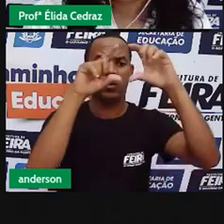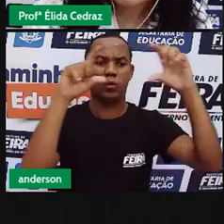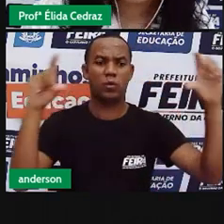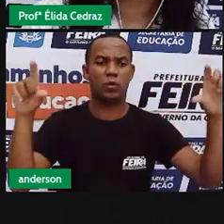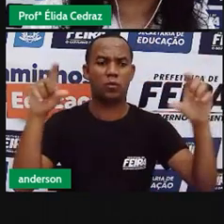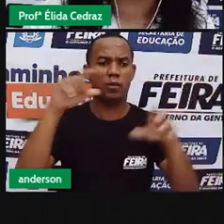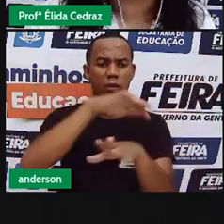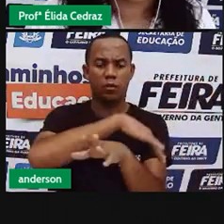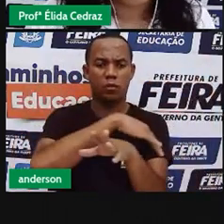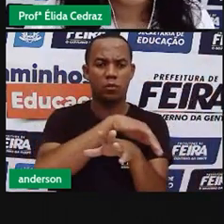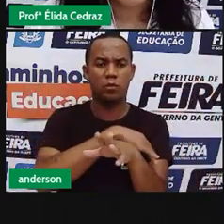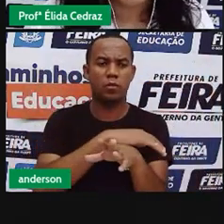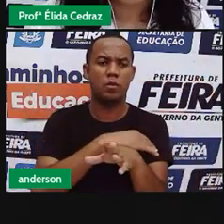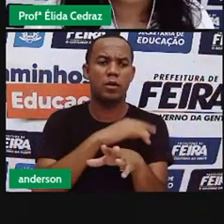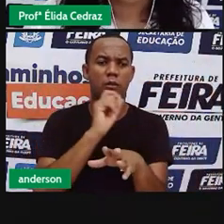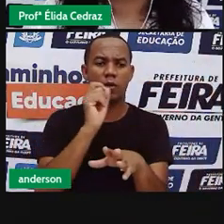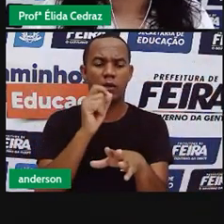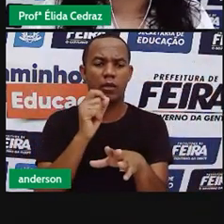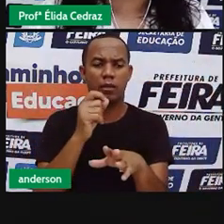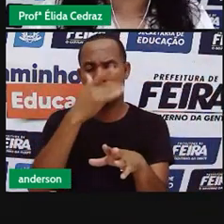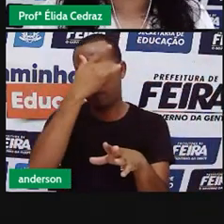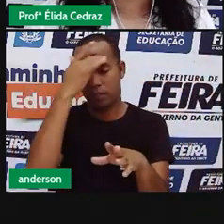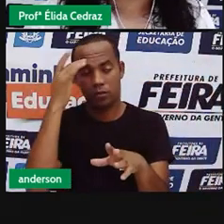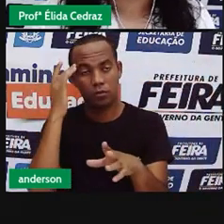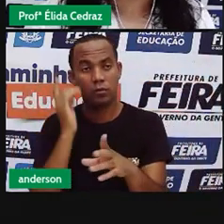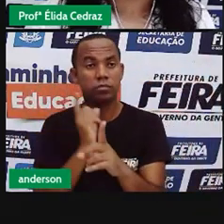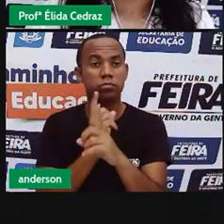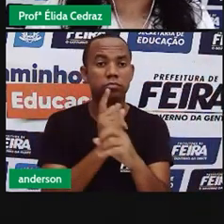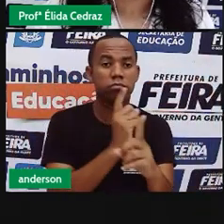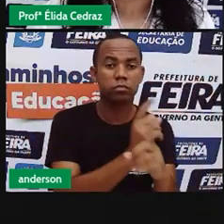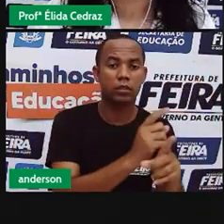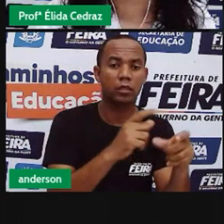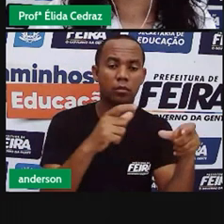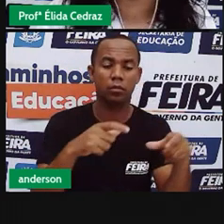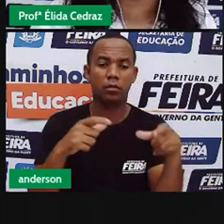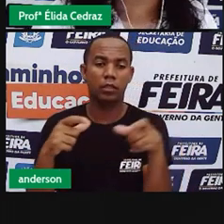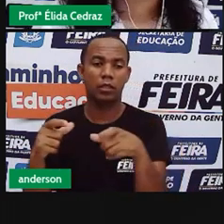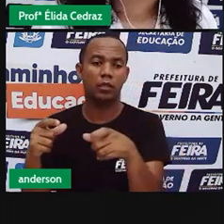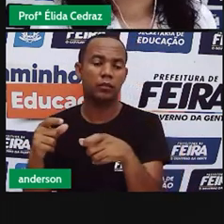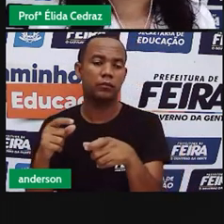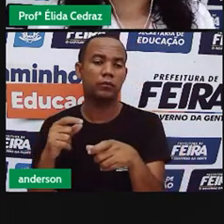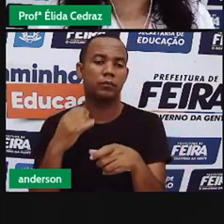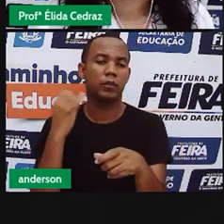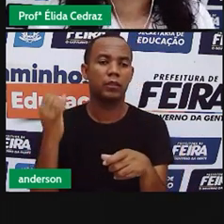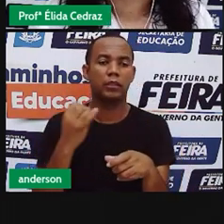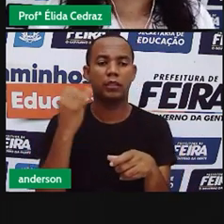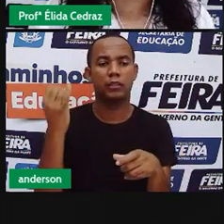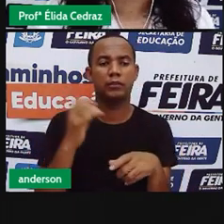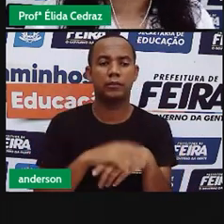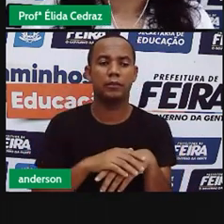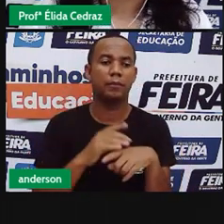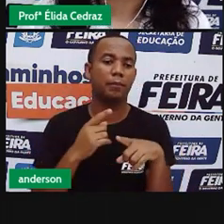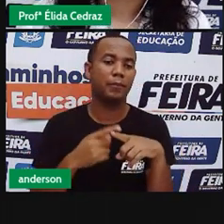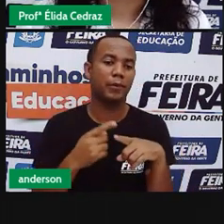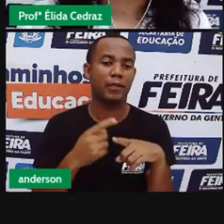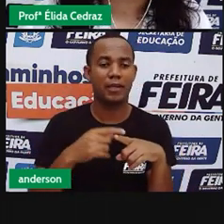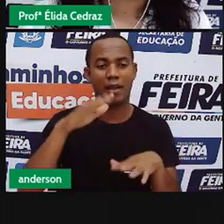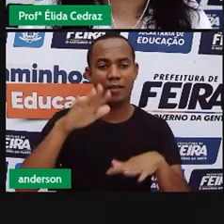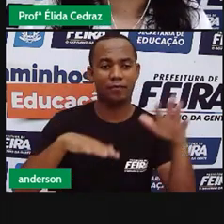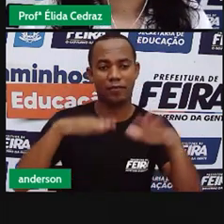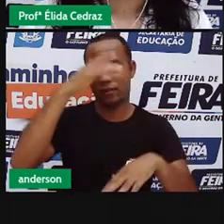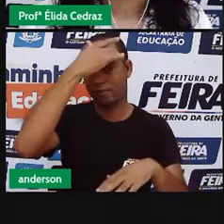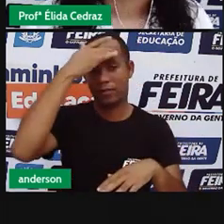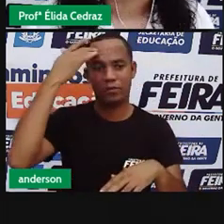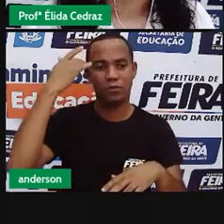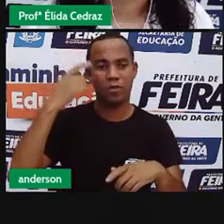que transitam os pedestres, principalmente aquelas que não são daquele local, bem como